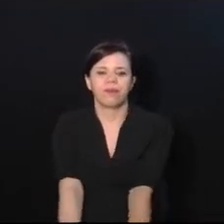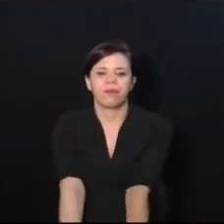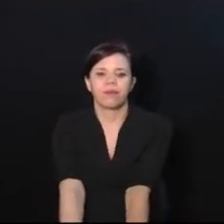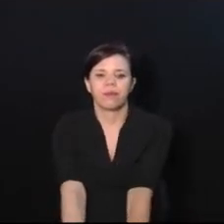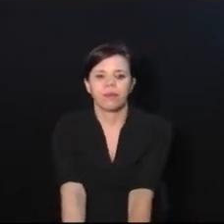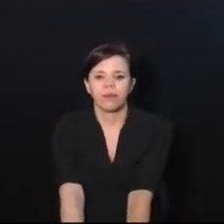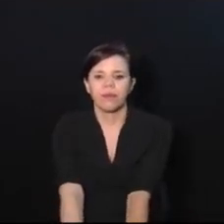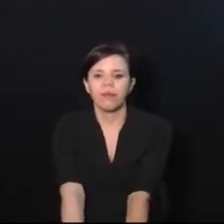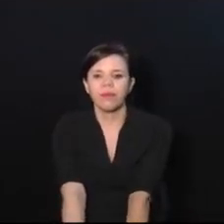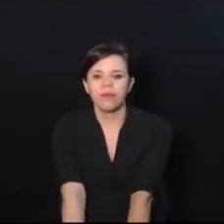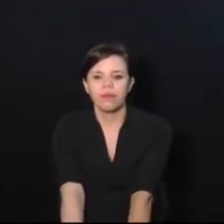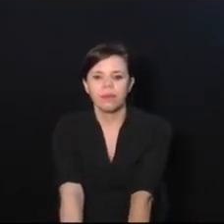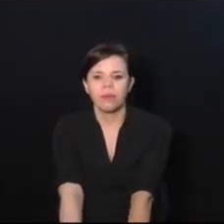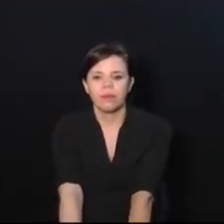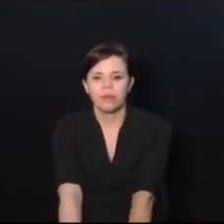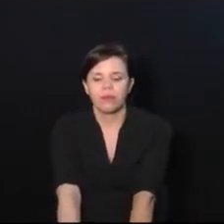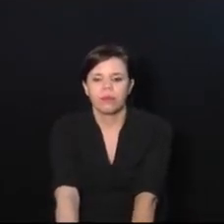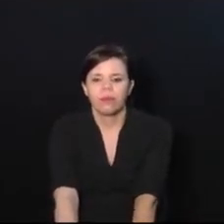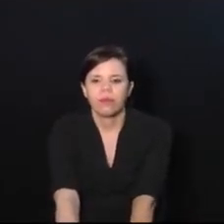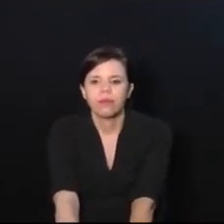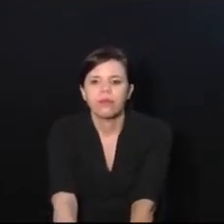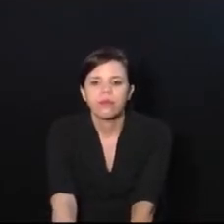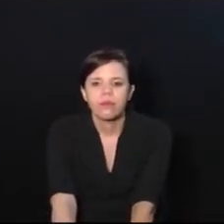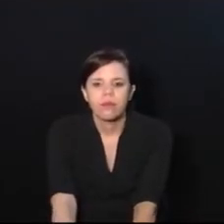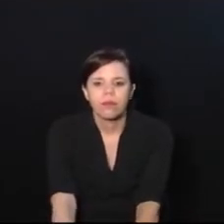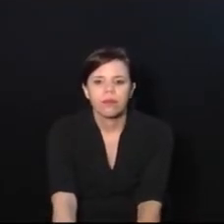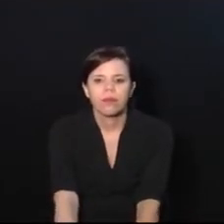Jesus amado esse tema ainda. Oi.